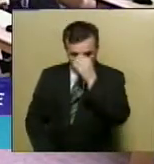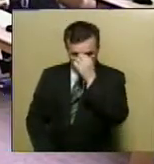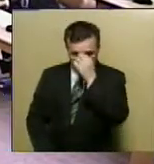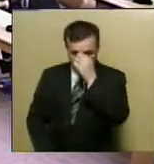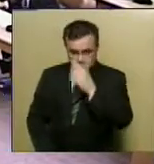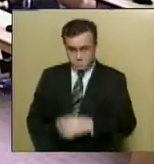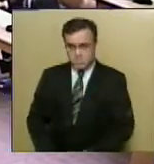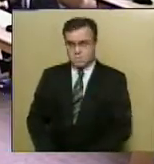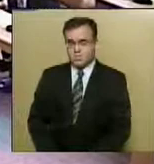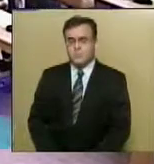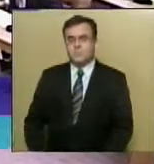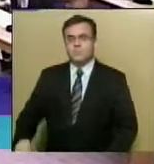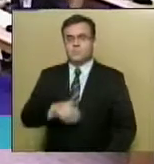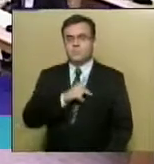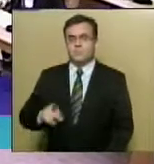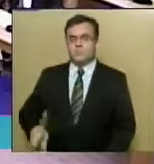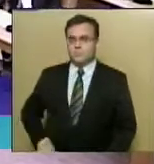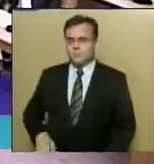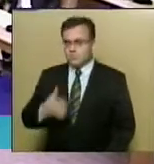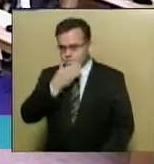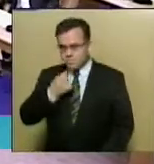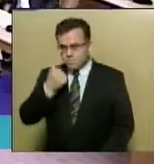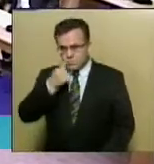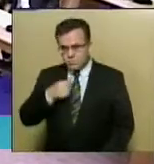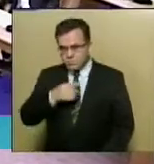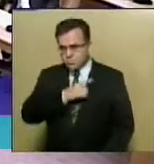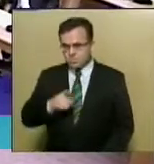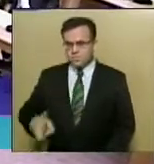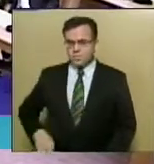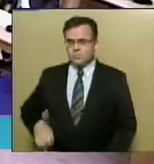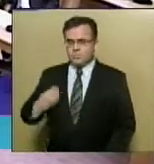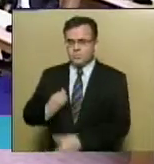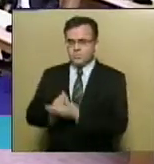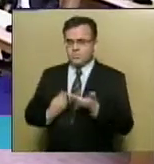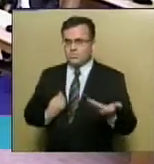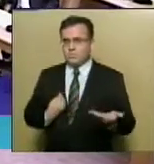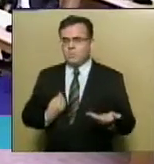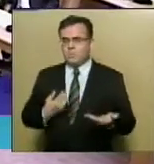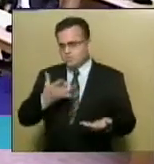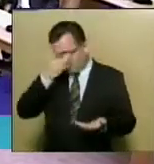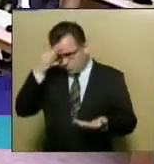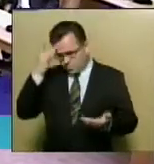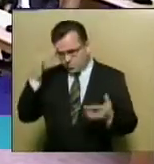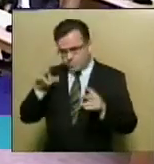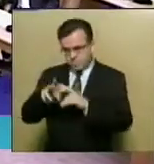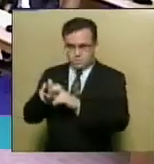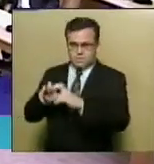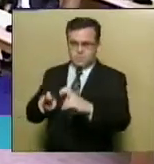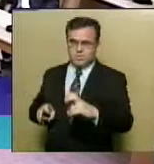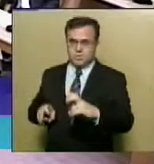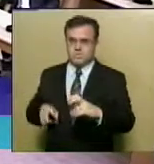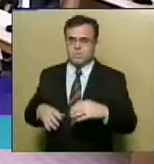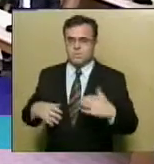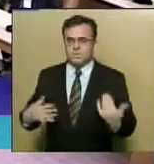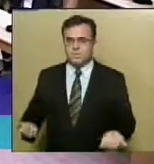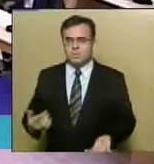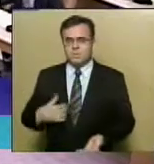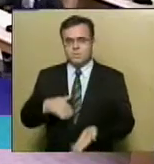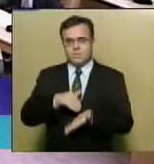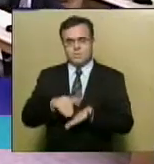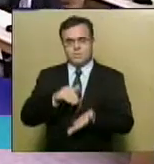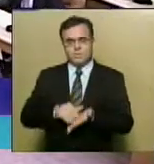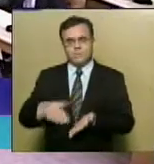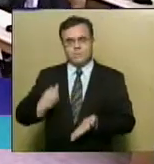senhor presidente, senhoras e senhores deputados, companheiros da imprensa, das galerias. É rapidinho que eu sei que o secretário da